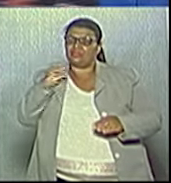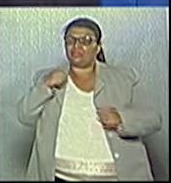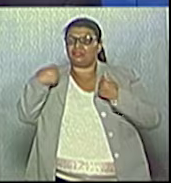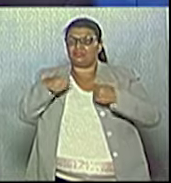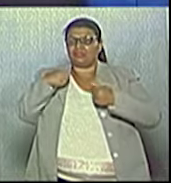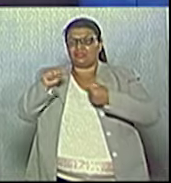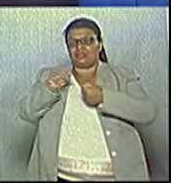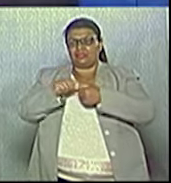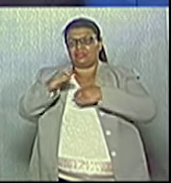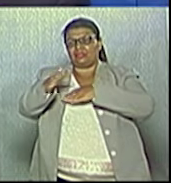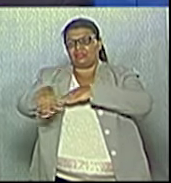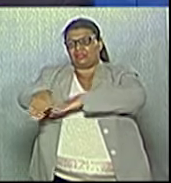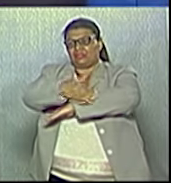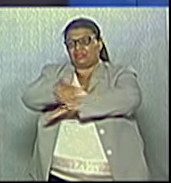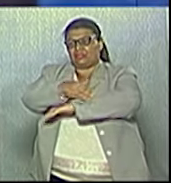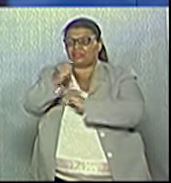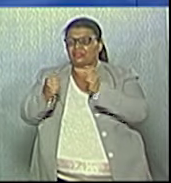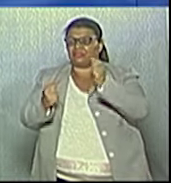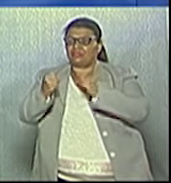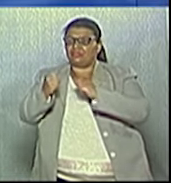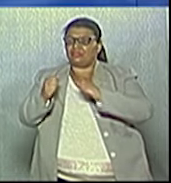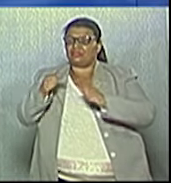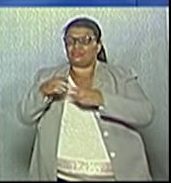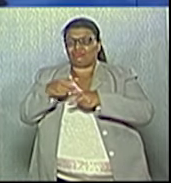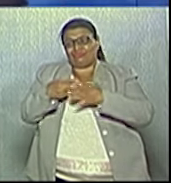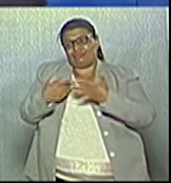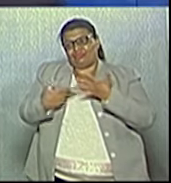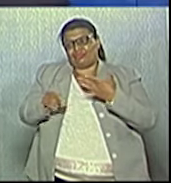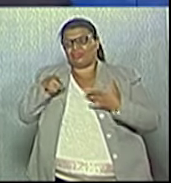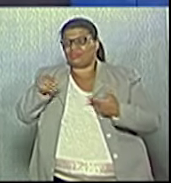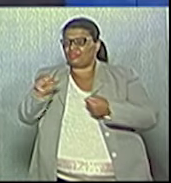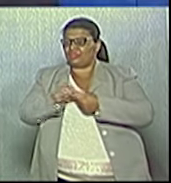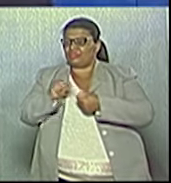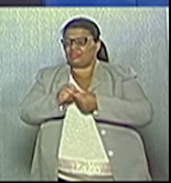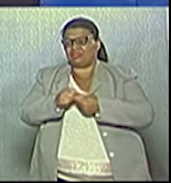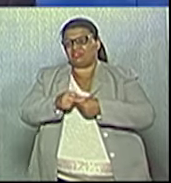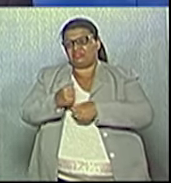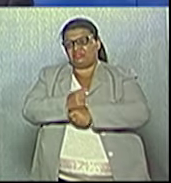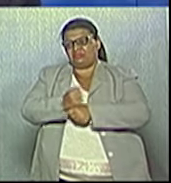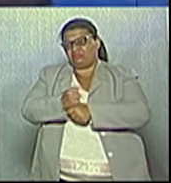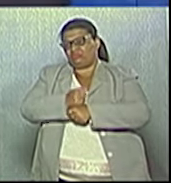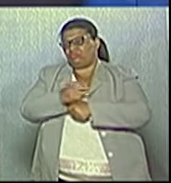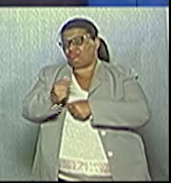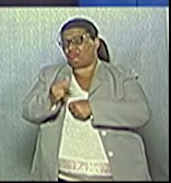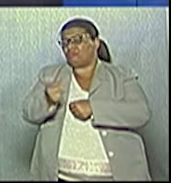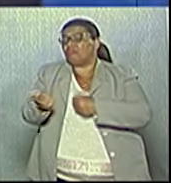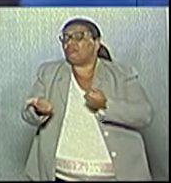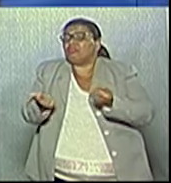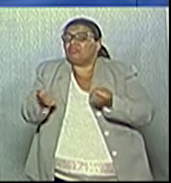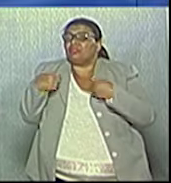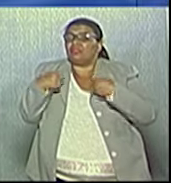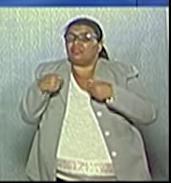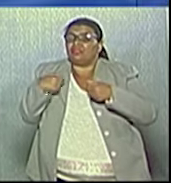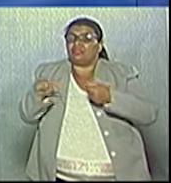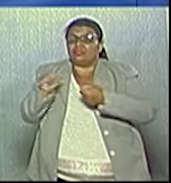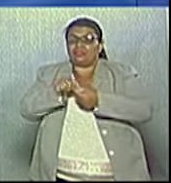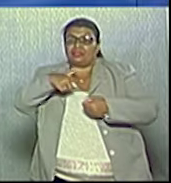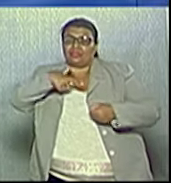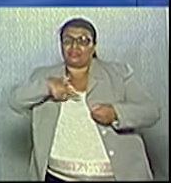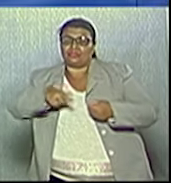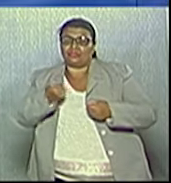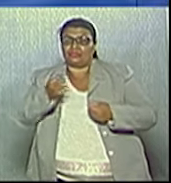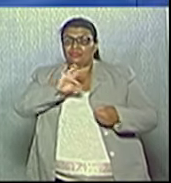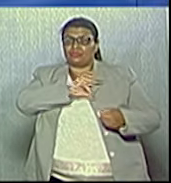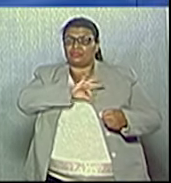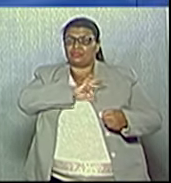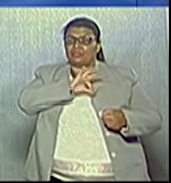construir o nosso anel viário, candidato. Coisas que vocês não fizeram em 14 anos. Nós precisamos recompor o salário dos